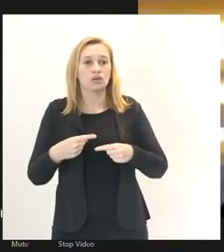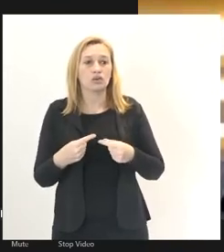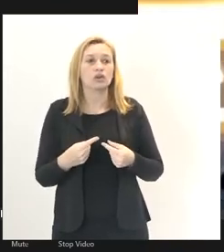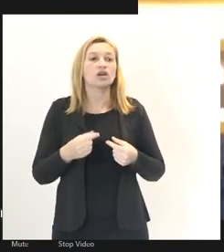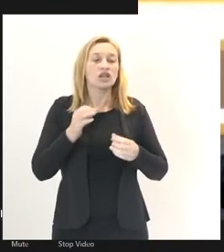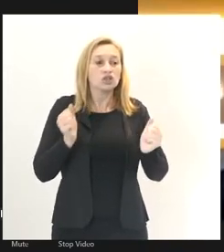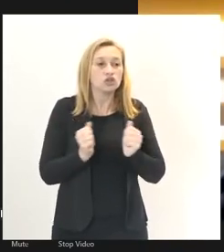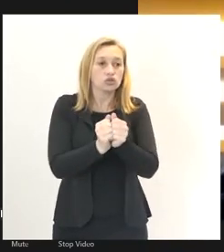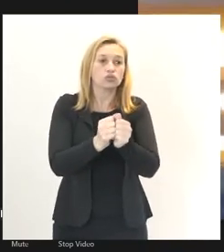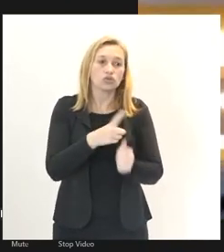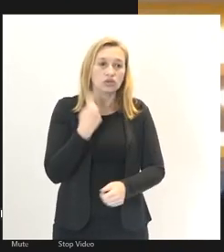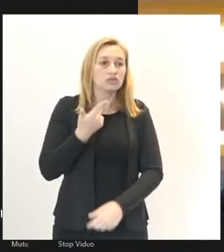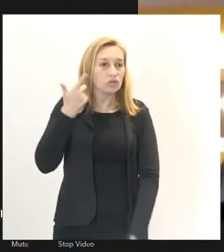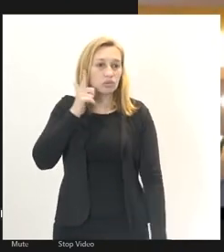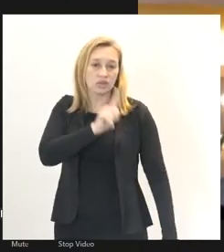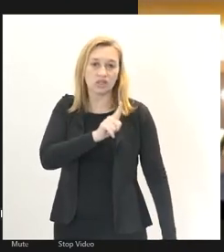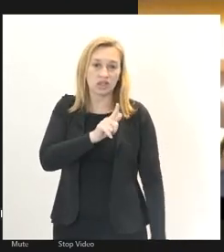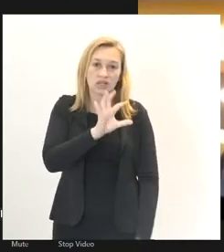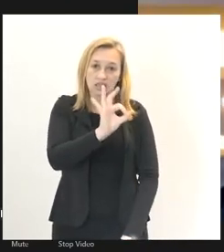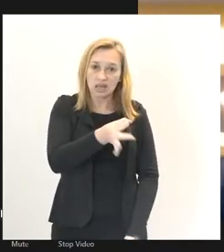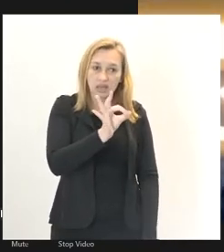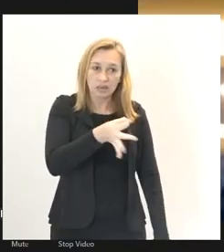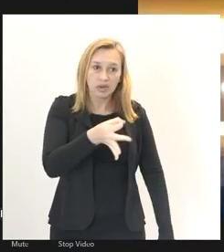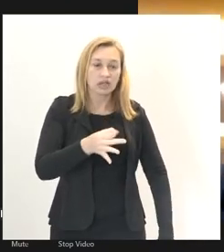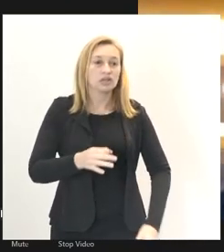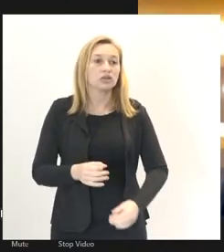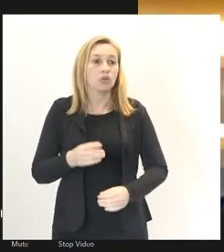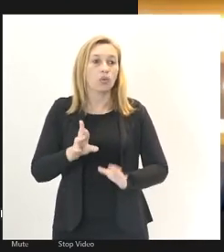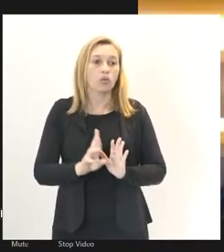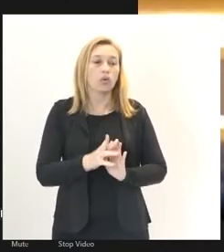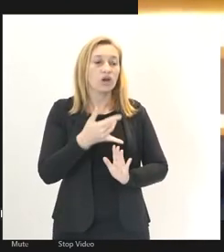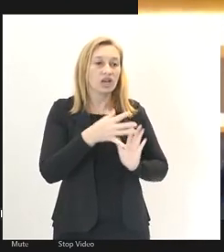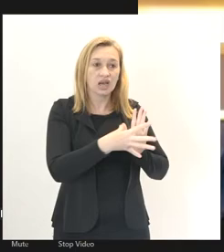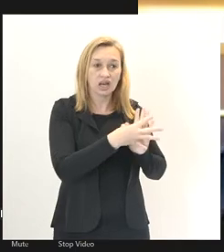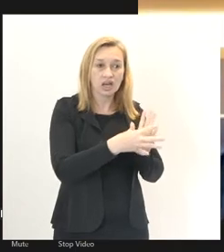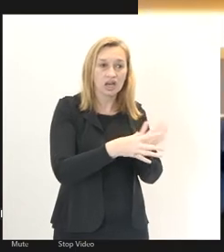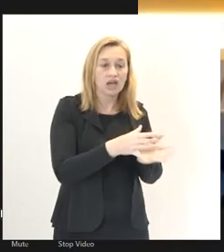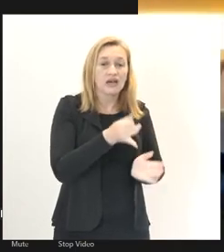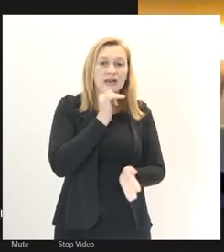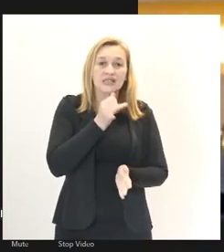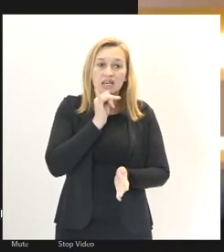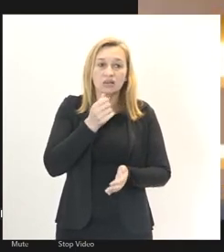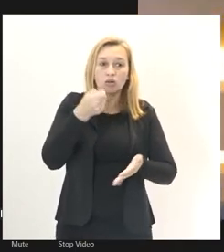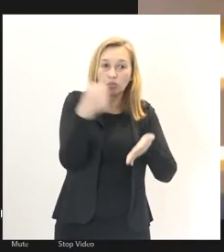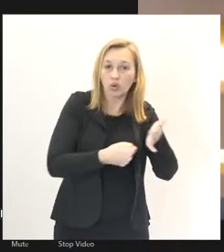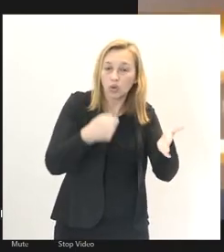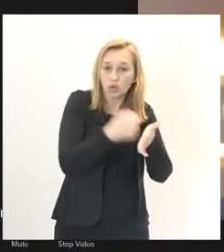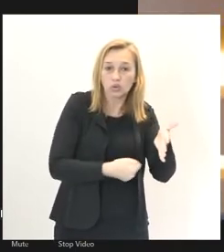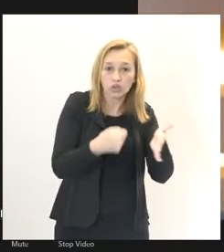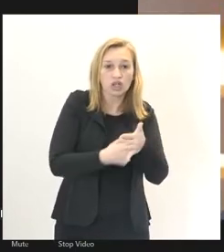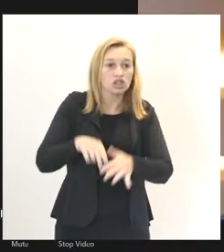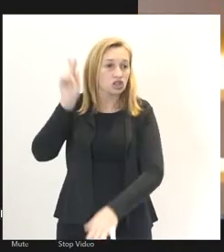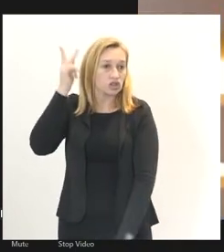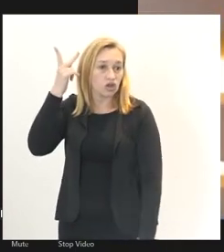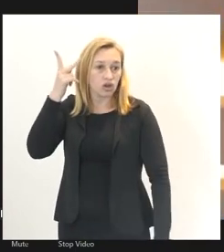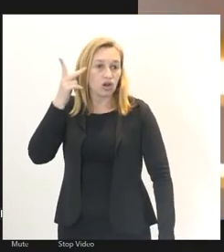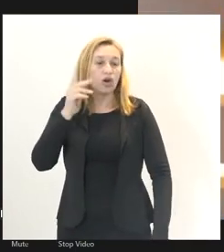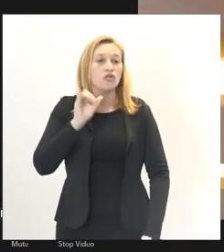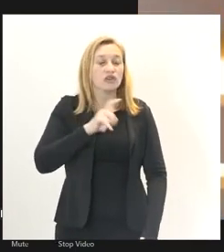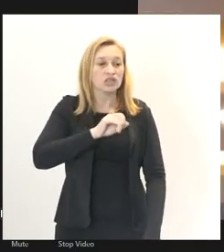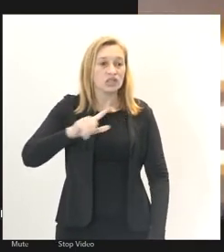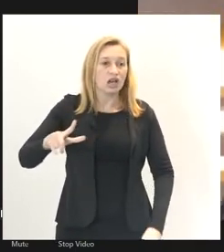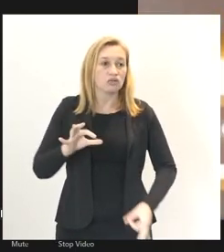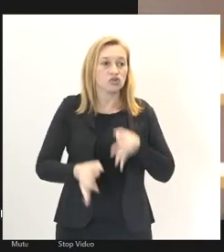conseguir isso. Especificamente, como exemplo, nós temos uma luta histórica dos oficiais de justiça que é o reconhecimento da atividade